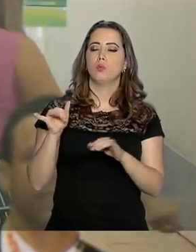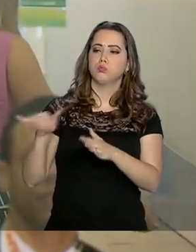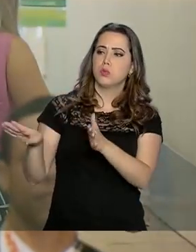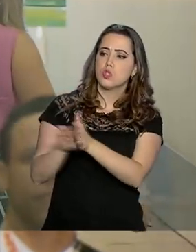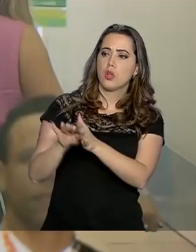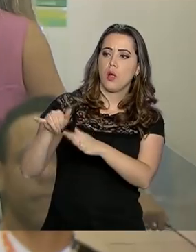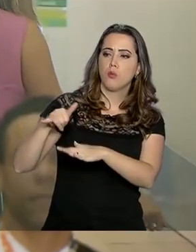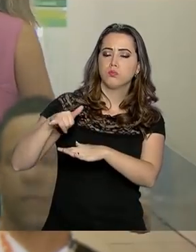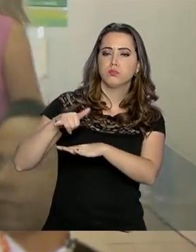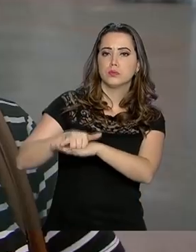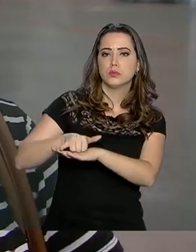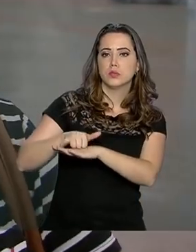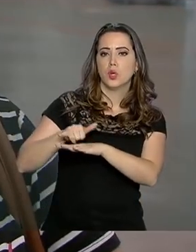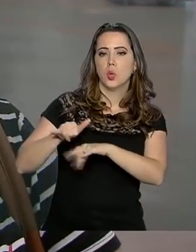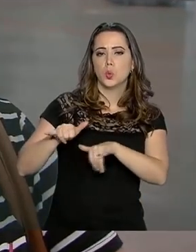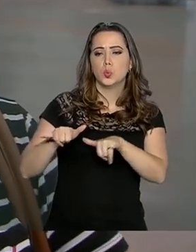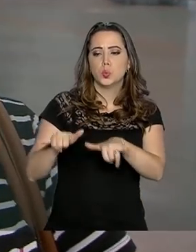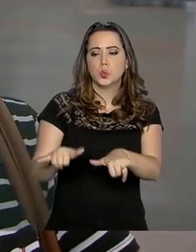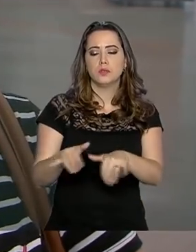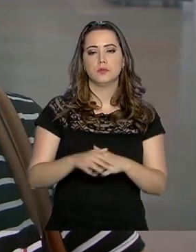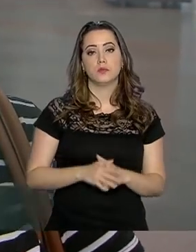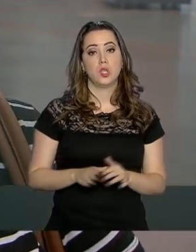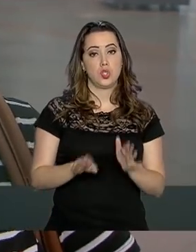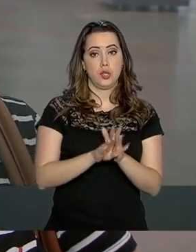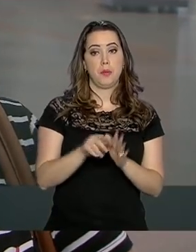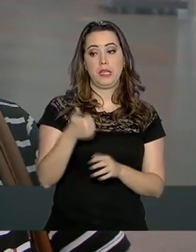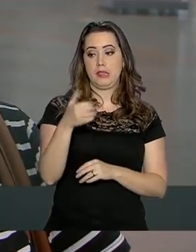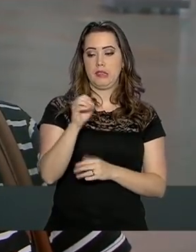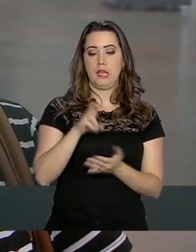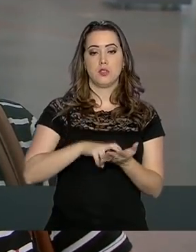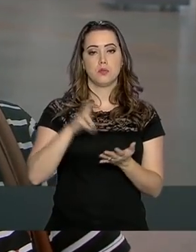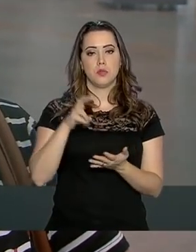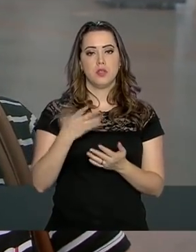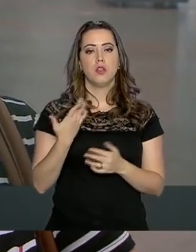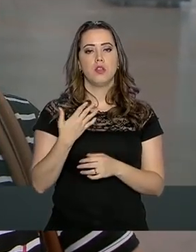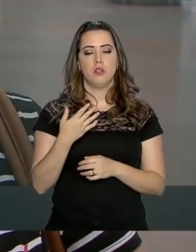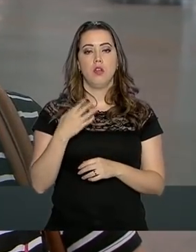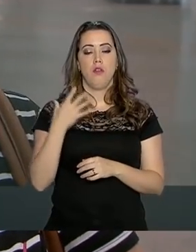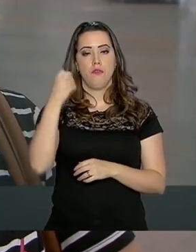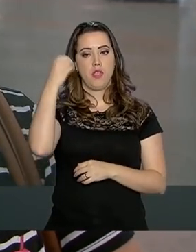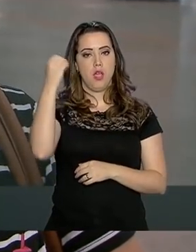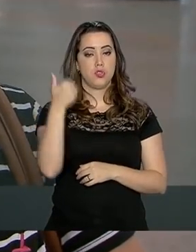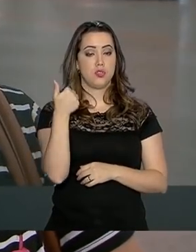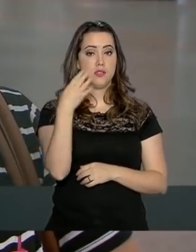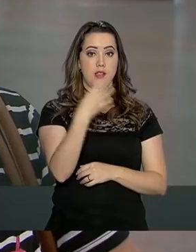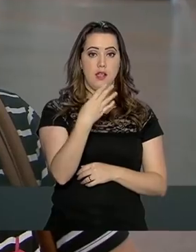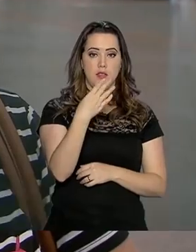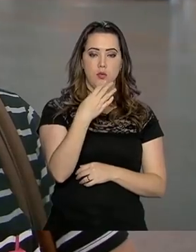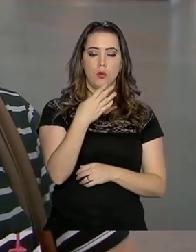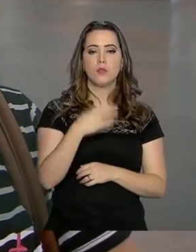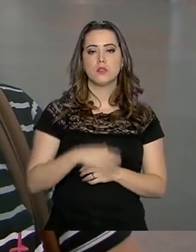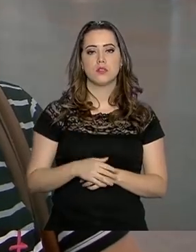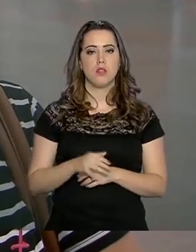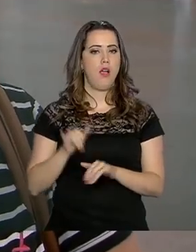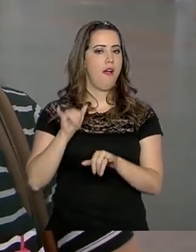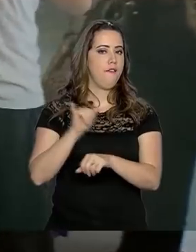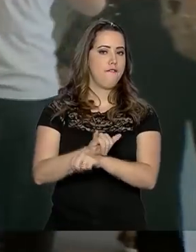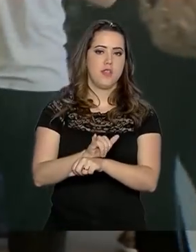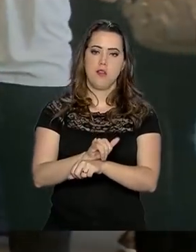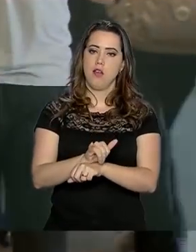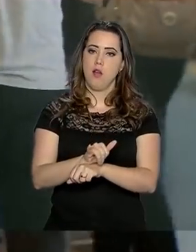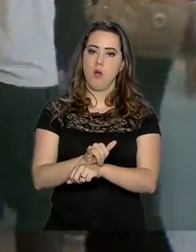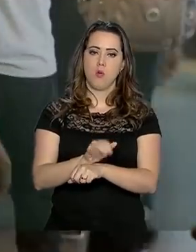dá para perder a hora do voo, né? A está aqui desde as 10 da manhã para embarcar agora às 14. O avião não espera.